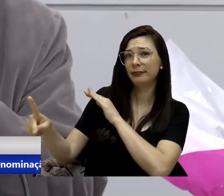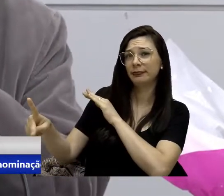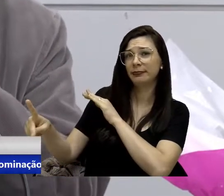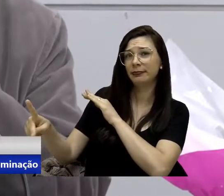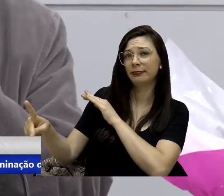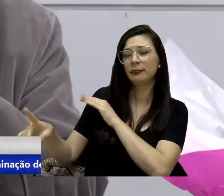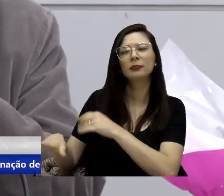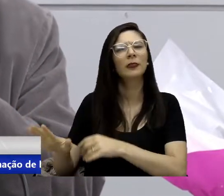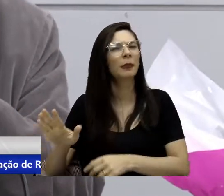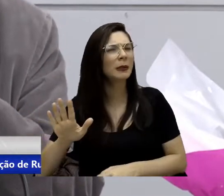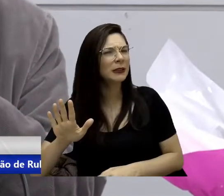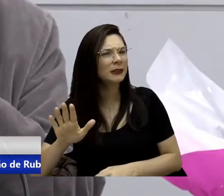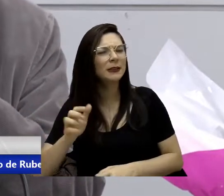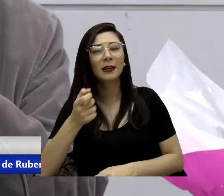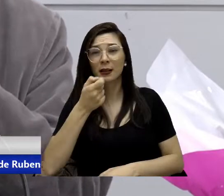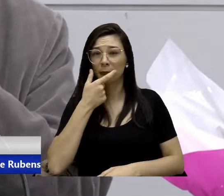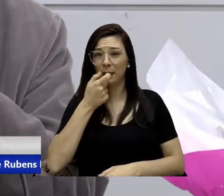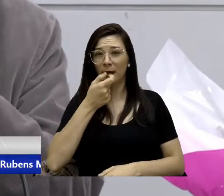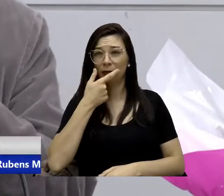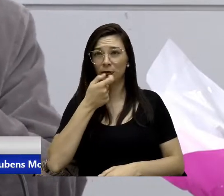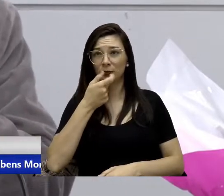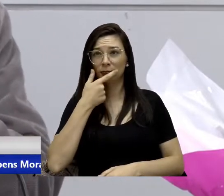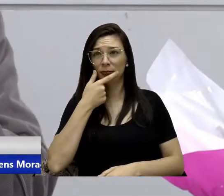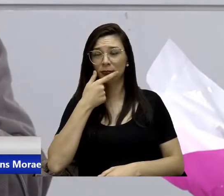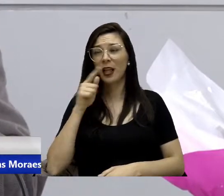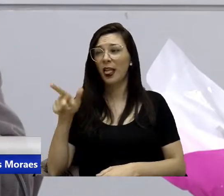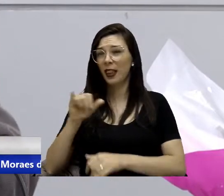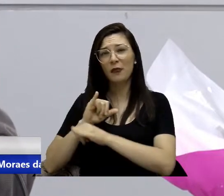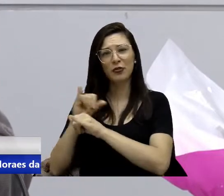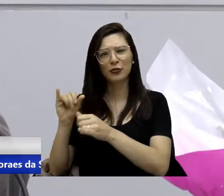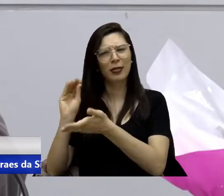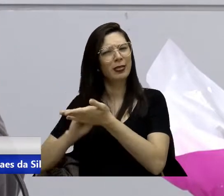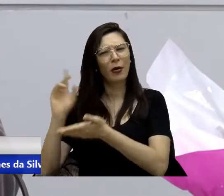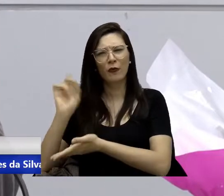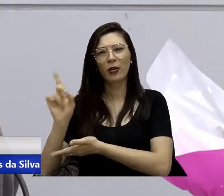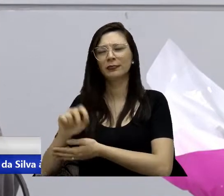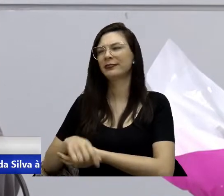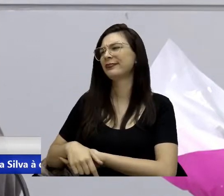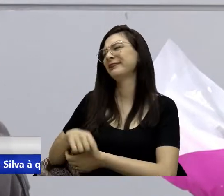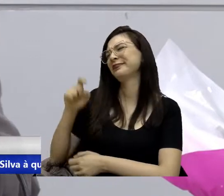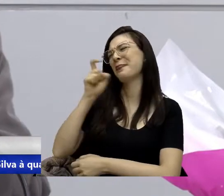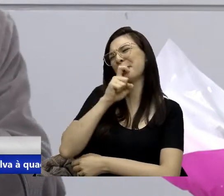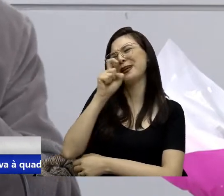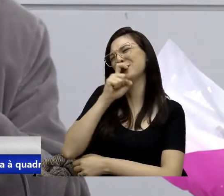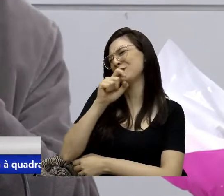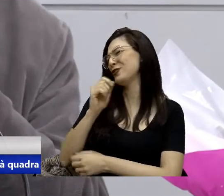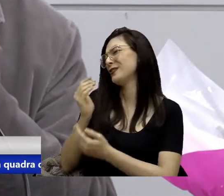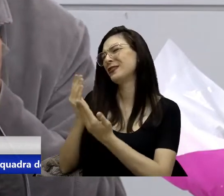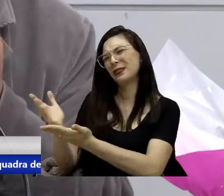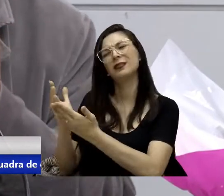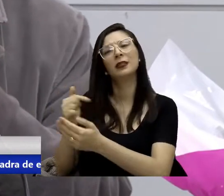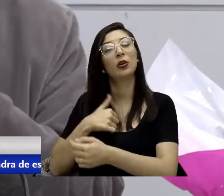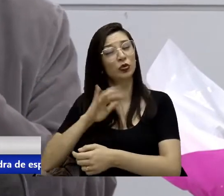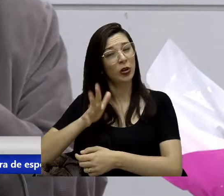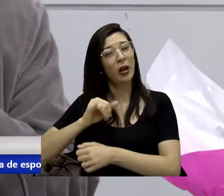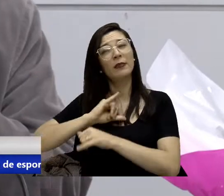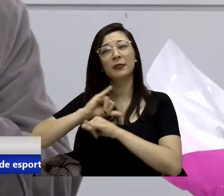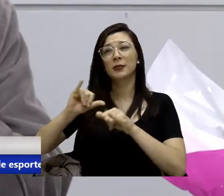Medicamentos, não falta. É mentiroso. Já falei isso.